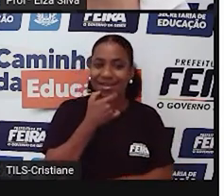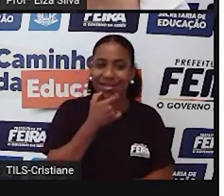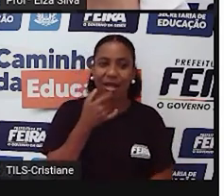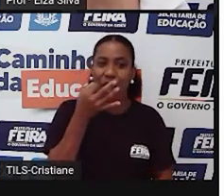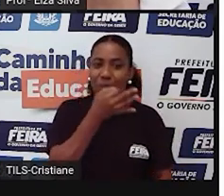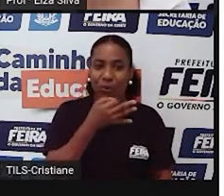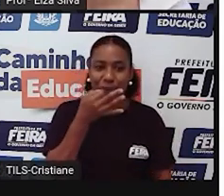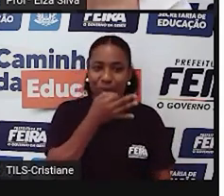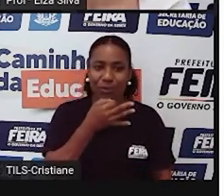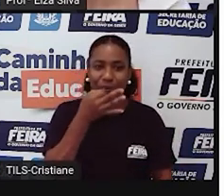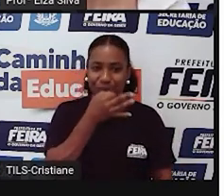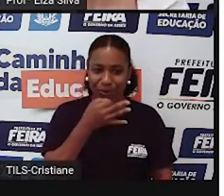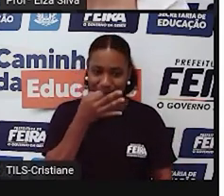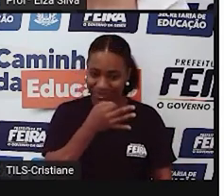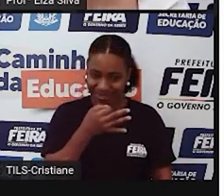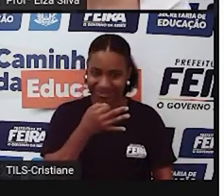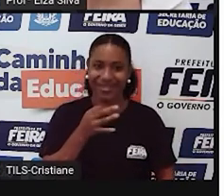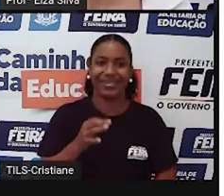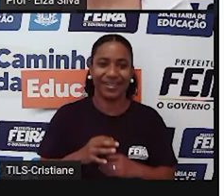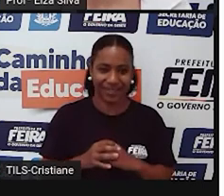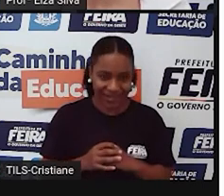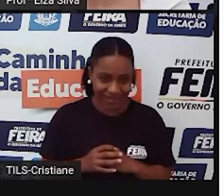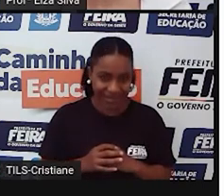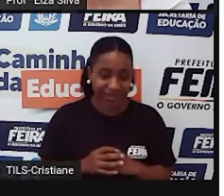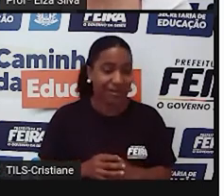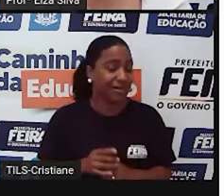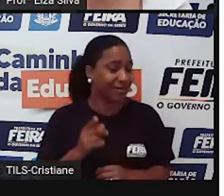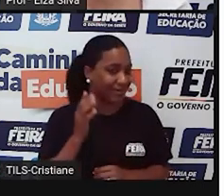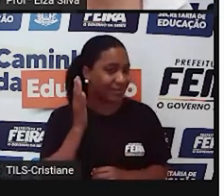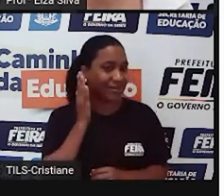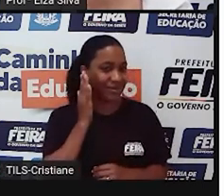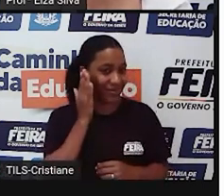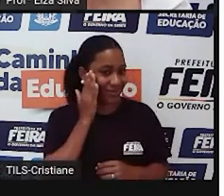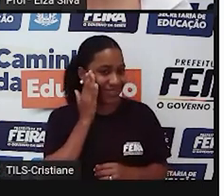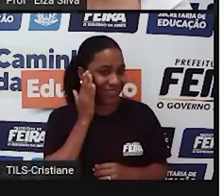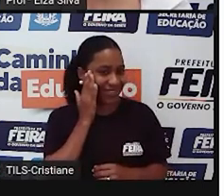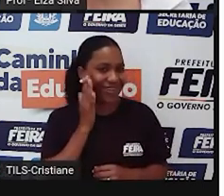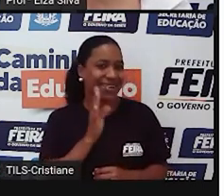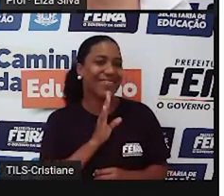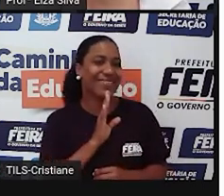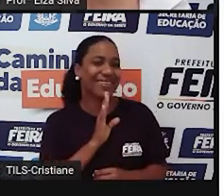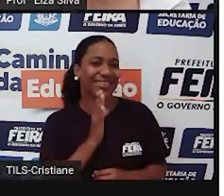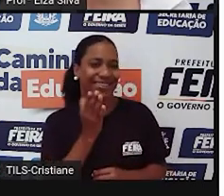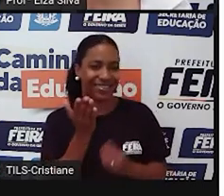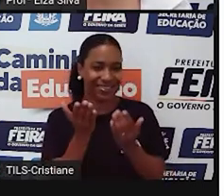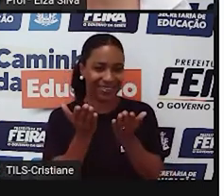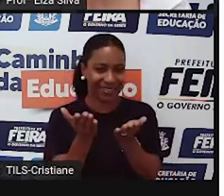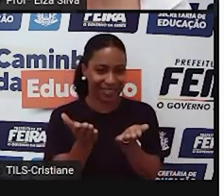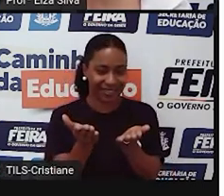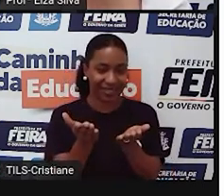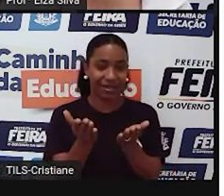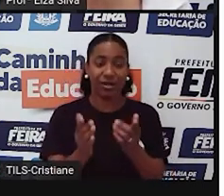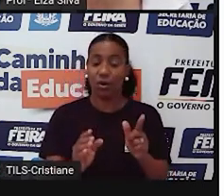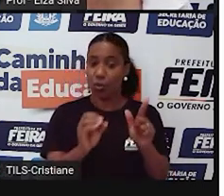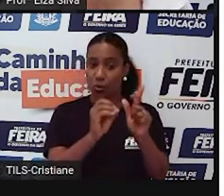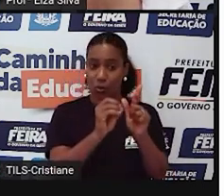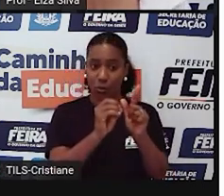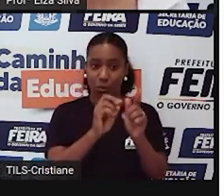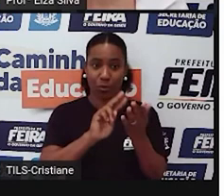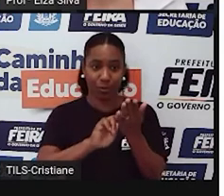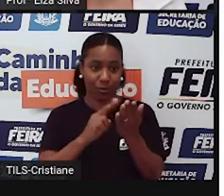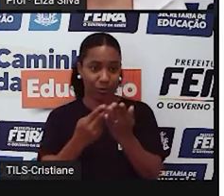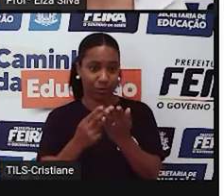Ok? Então, vocês já sabem que esta ferramenta, ao mesmo tempo que ela te dá a tradução